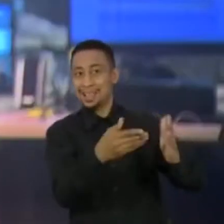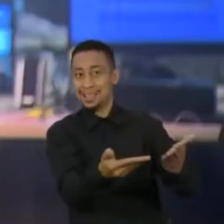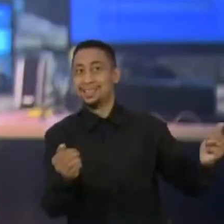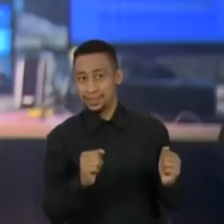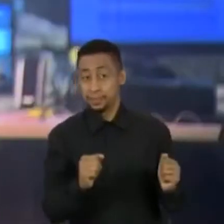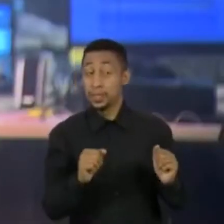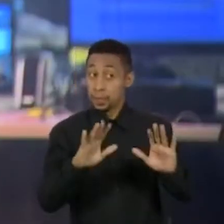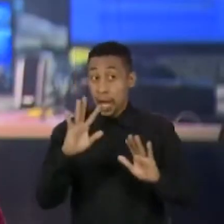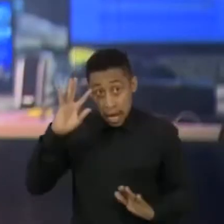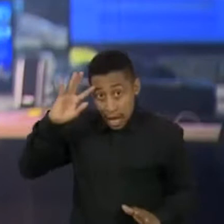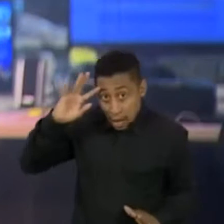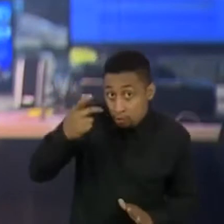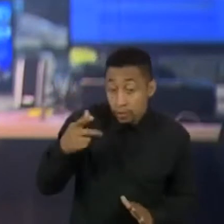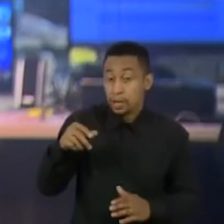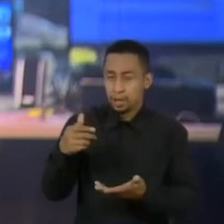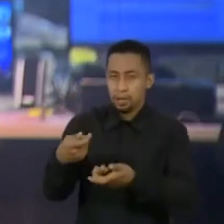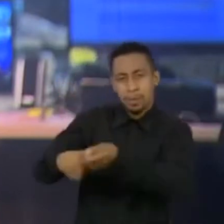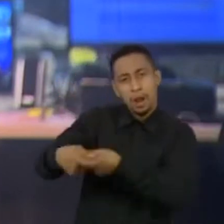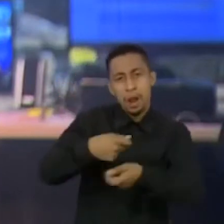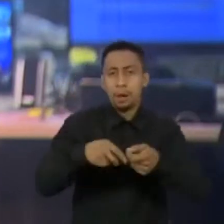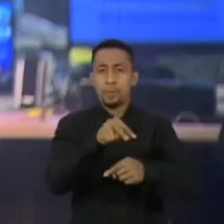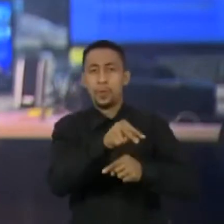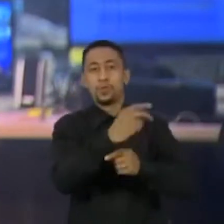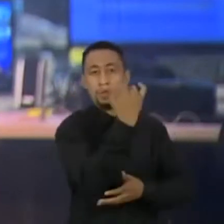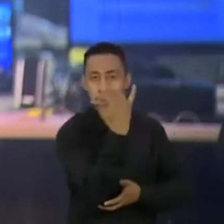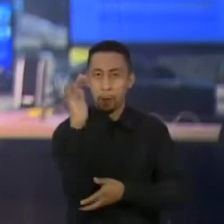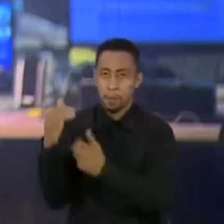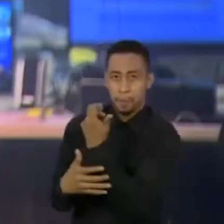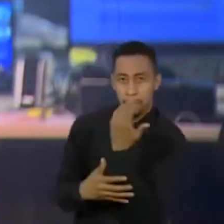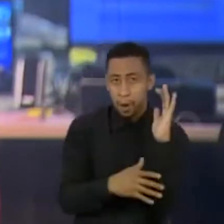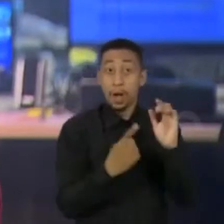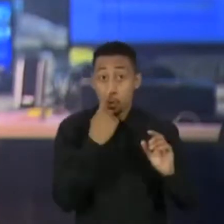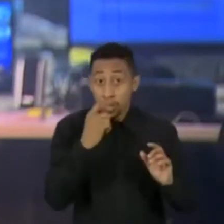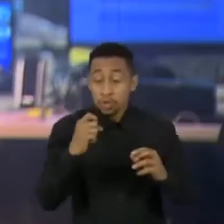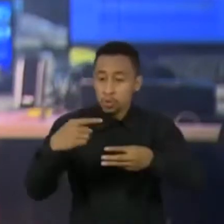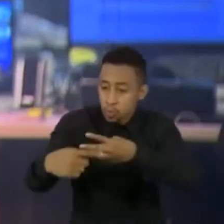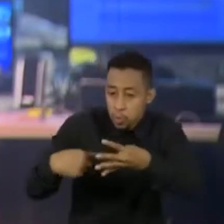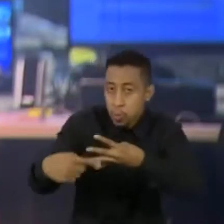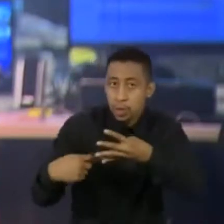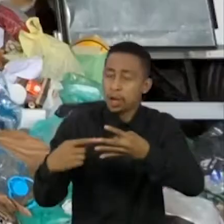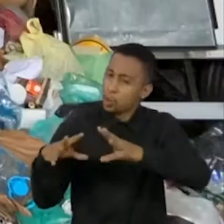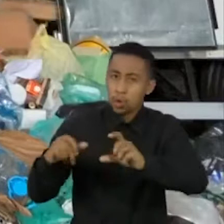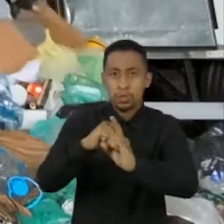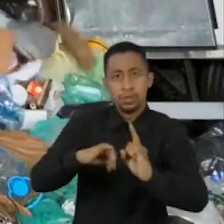Uma solução possível para uma gestão ambiental correta dos resíduos passa por ações de toda a sociedade.